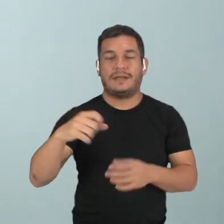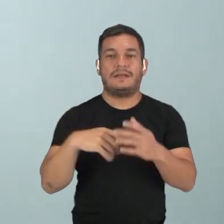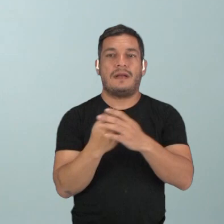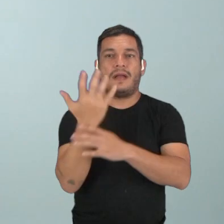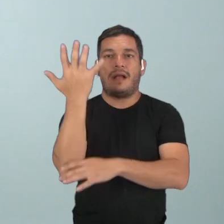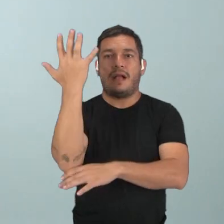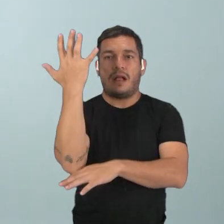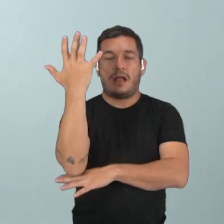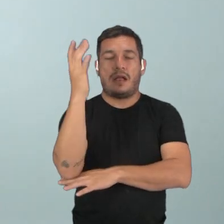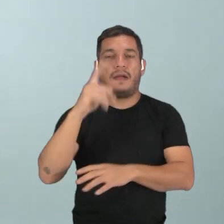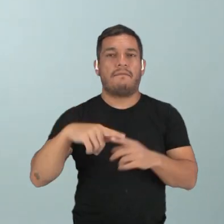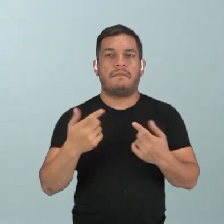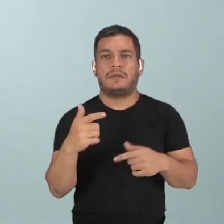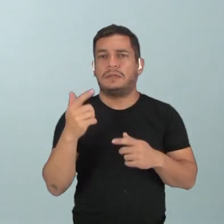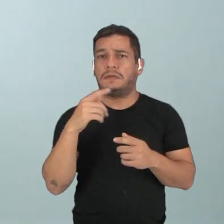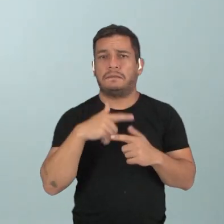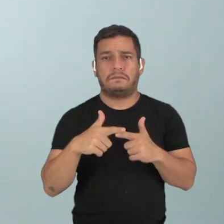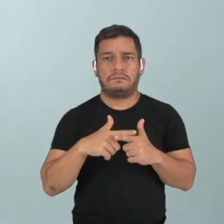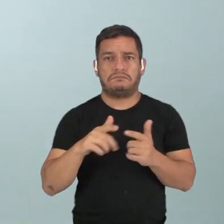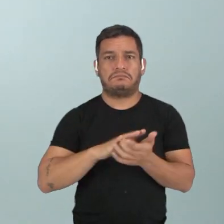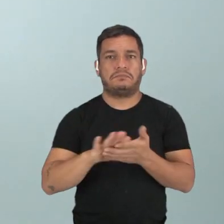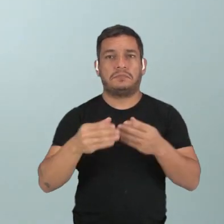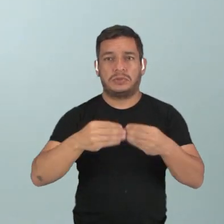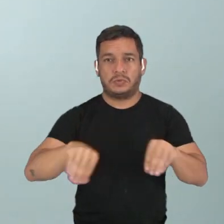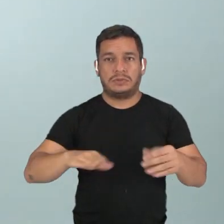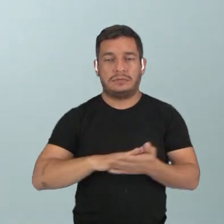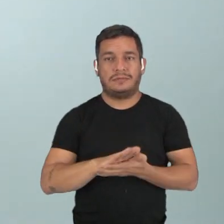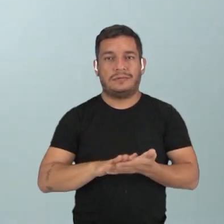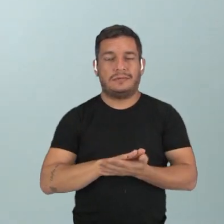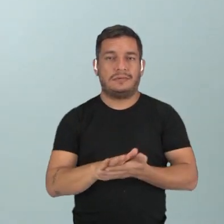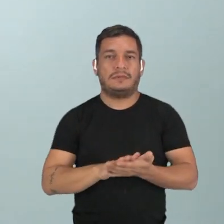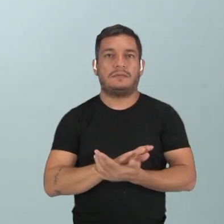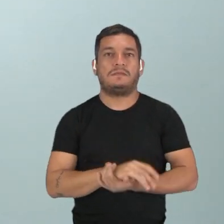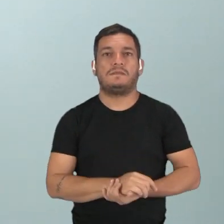causar nenhum malefício a elas, não vão causar prejuízo, tá?